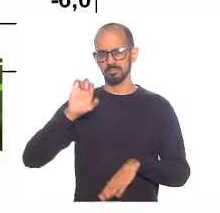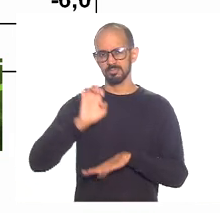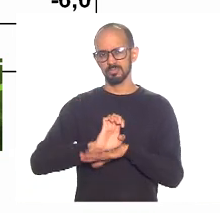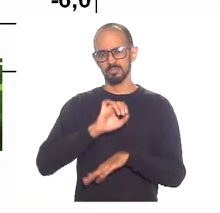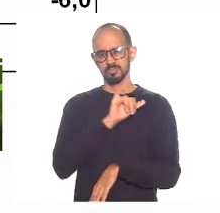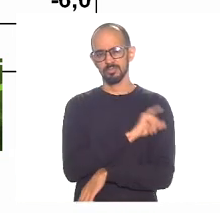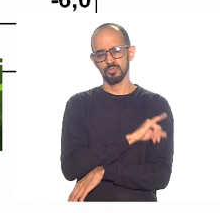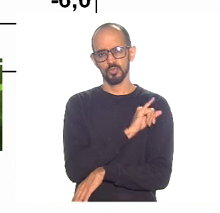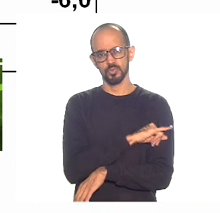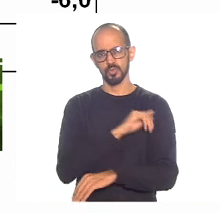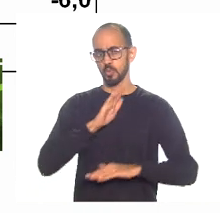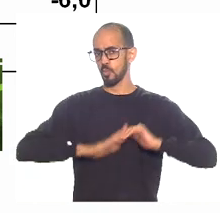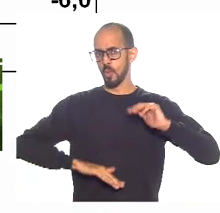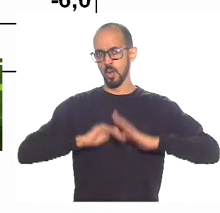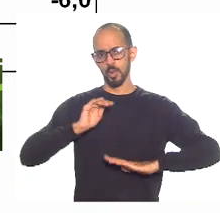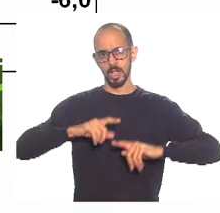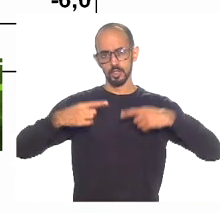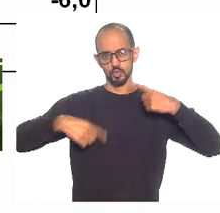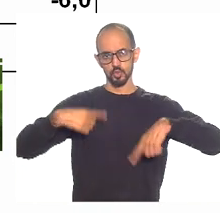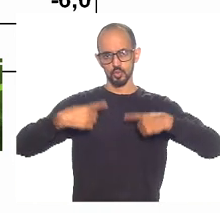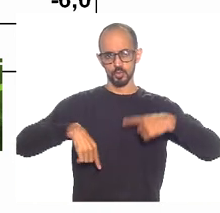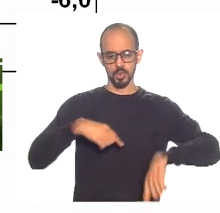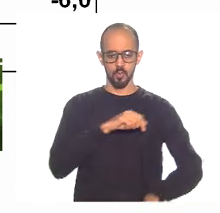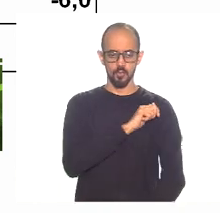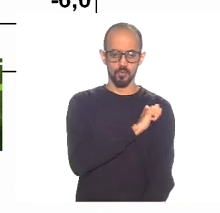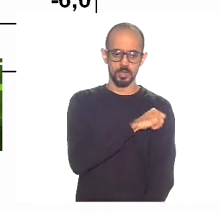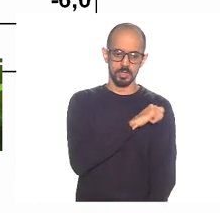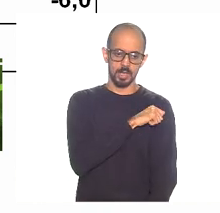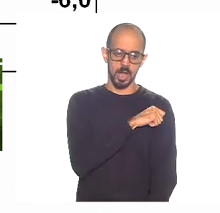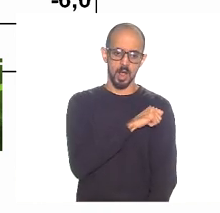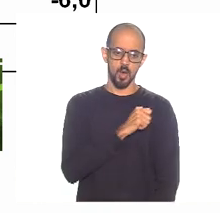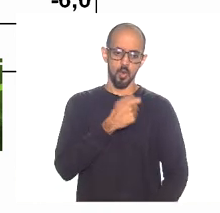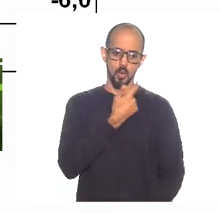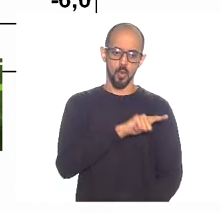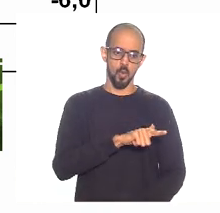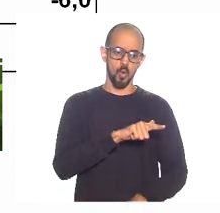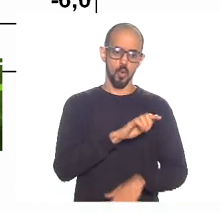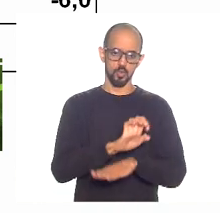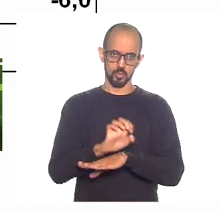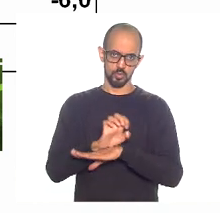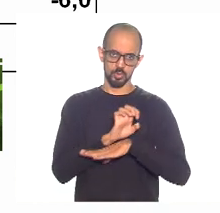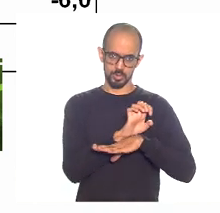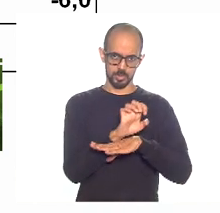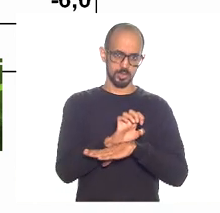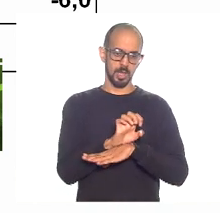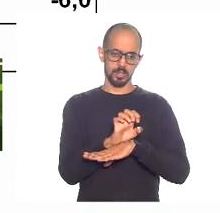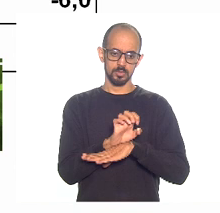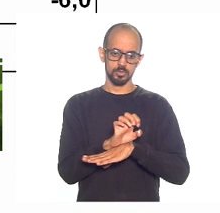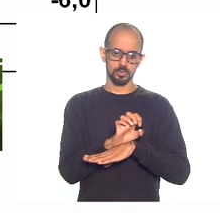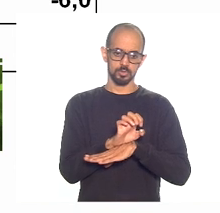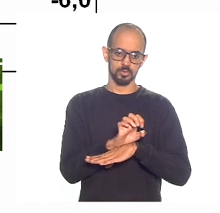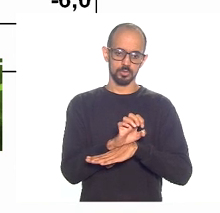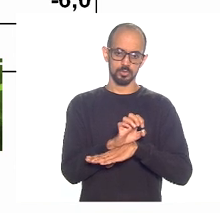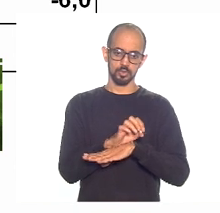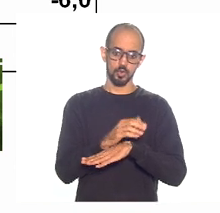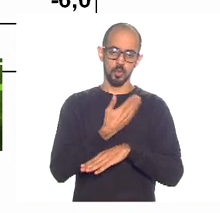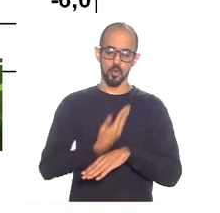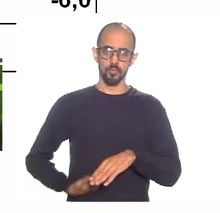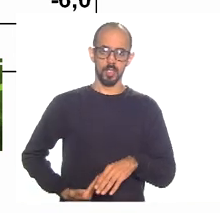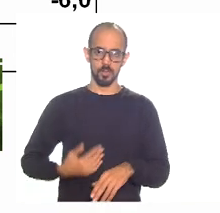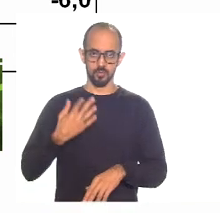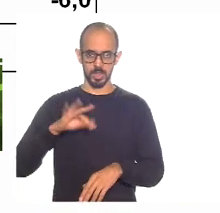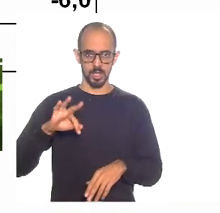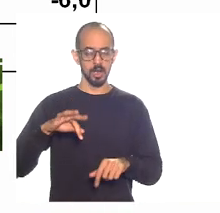discussão fiscal, quer dizer, com os outros entes federativos e com o governo federal tem que ser levado